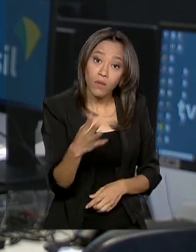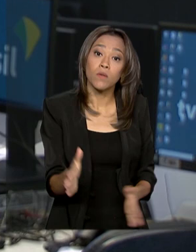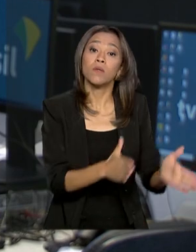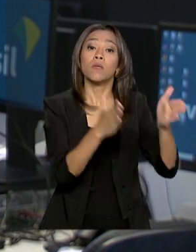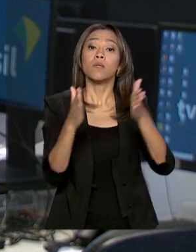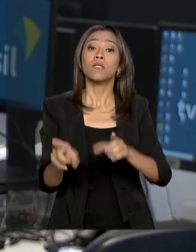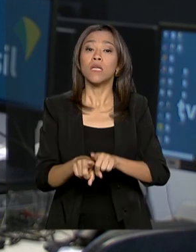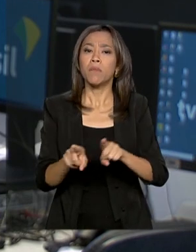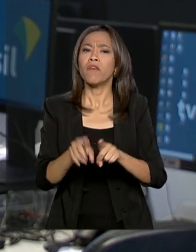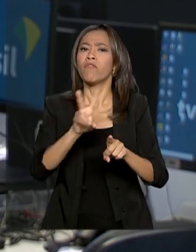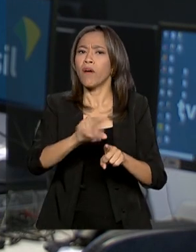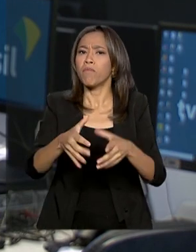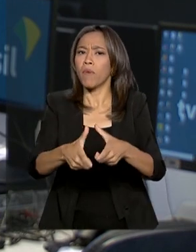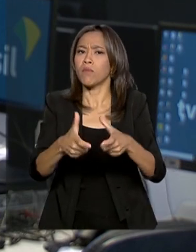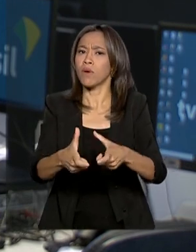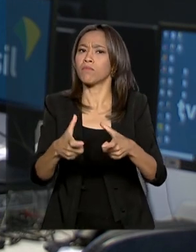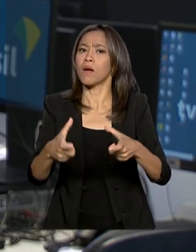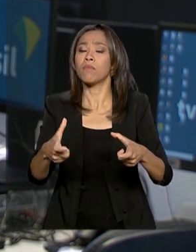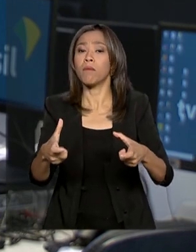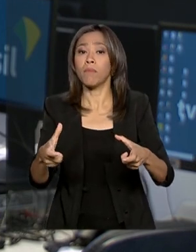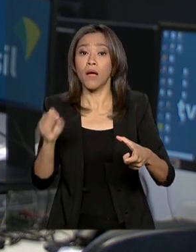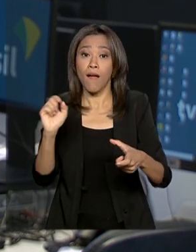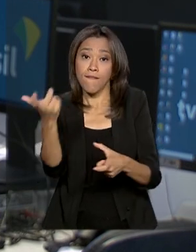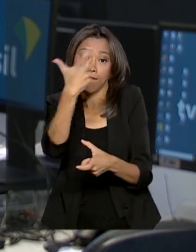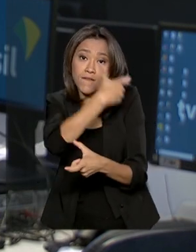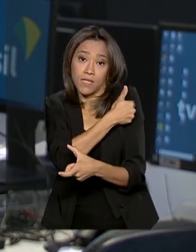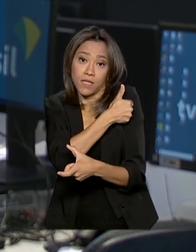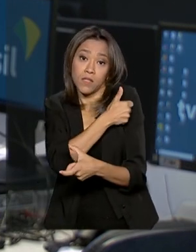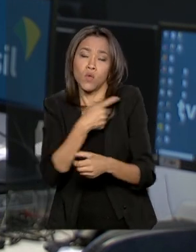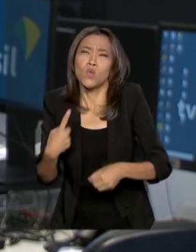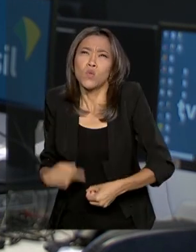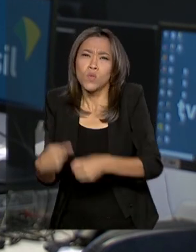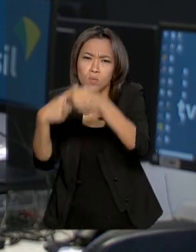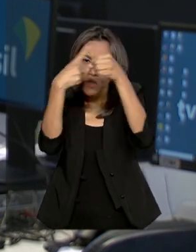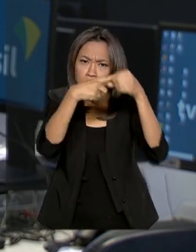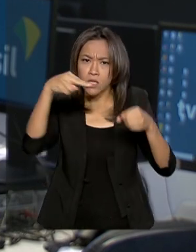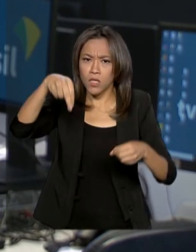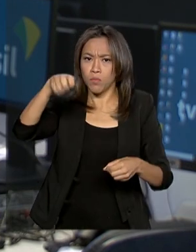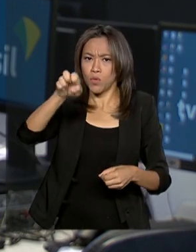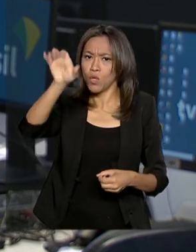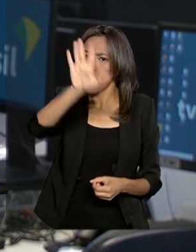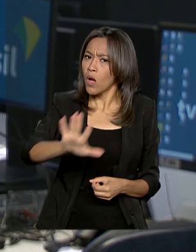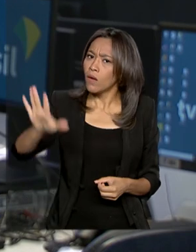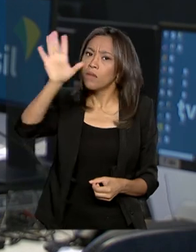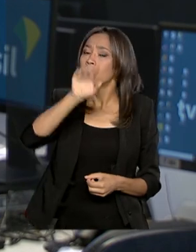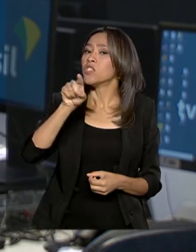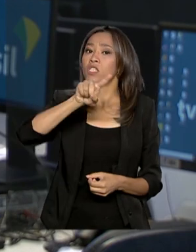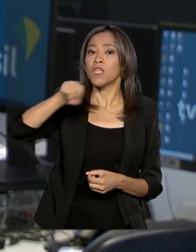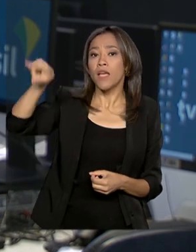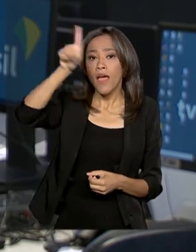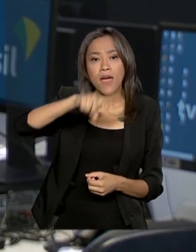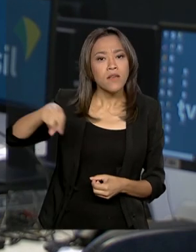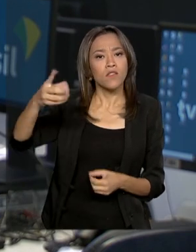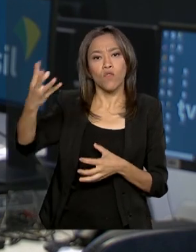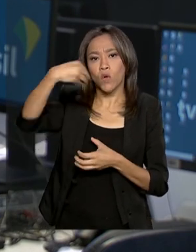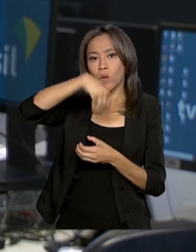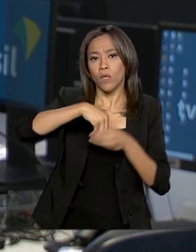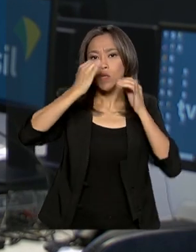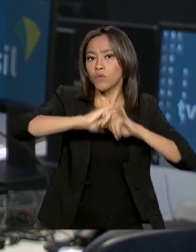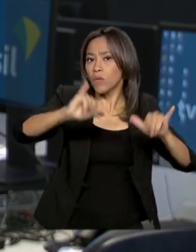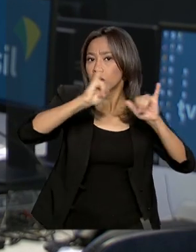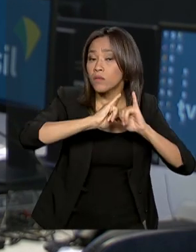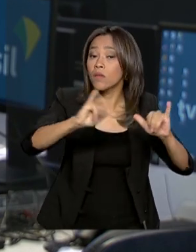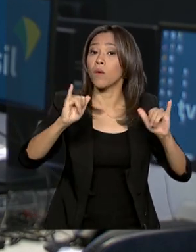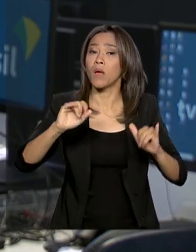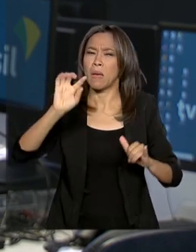de forma gradativa a vacinação da doença nos municípios do Nordeste que não foram incluídos na campanha anterior. São